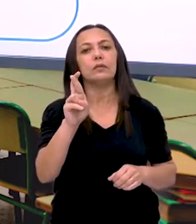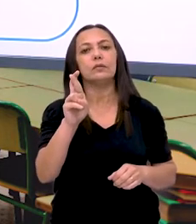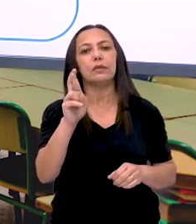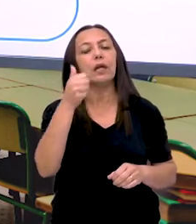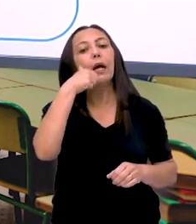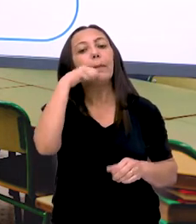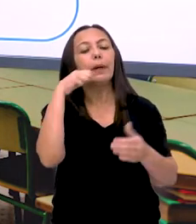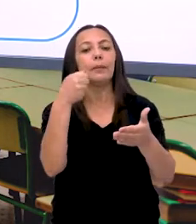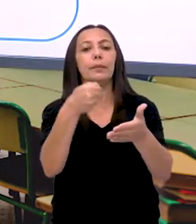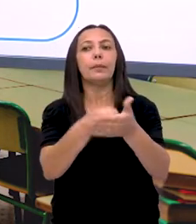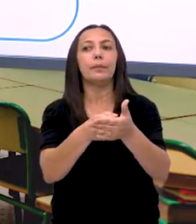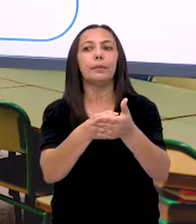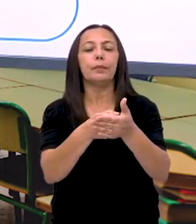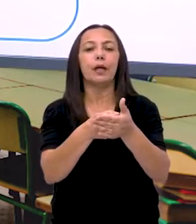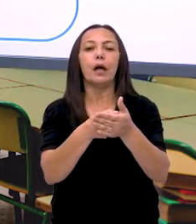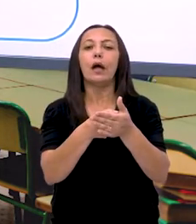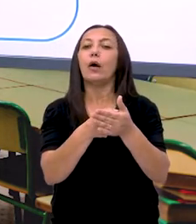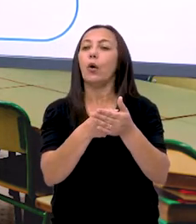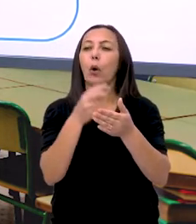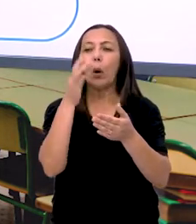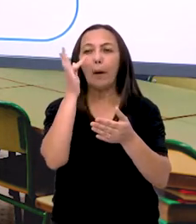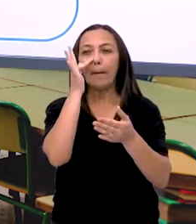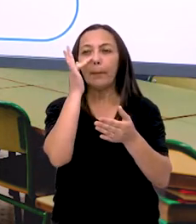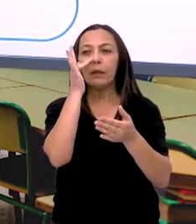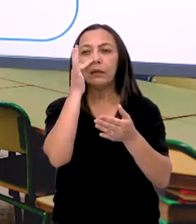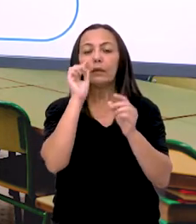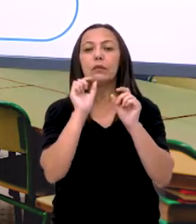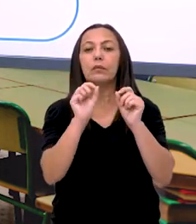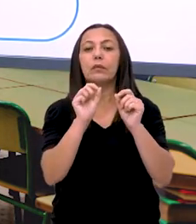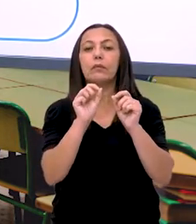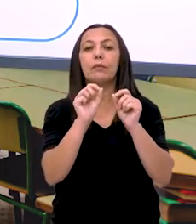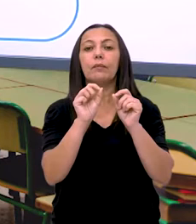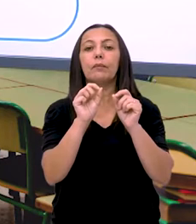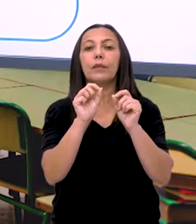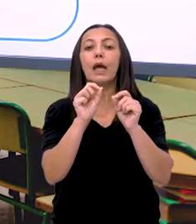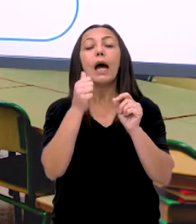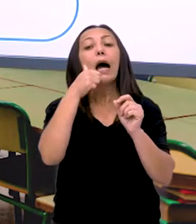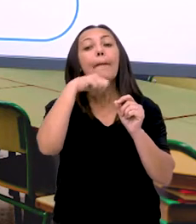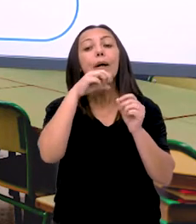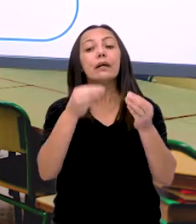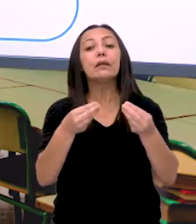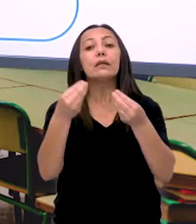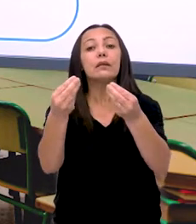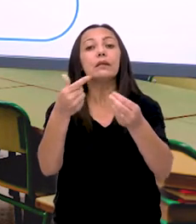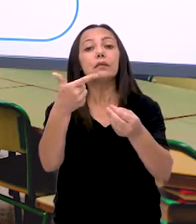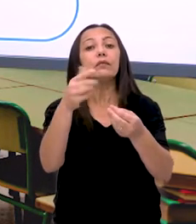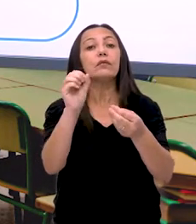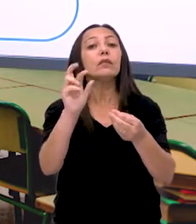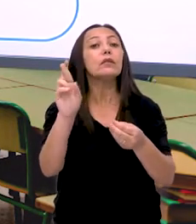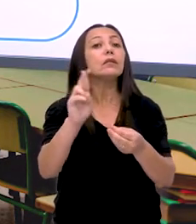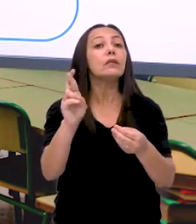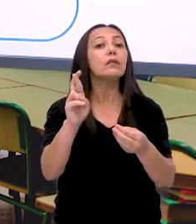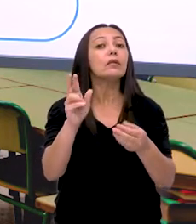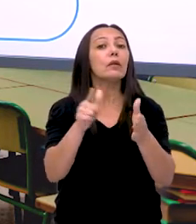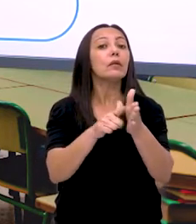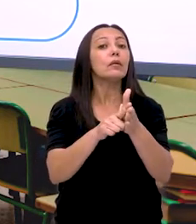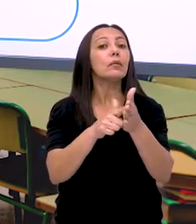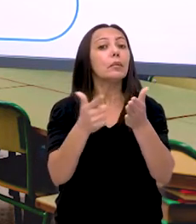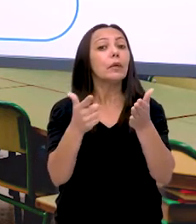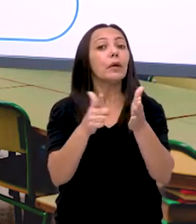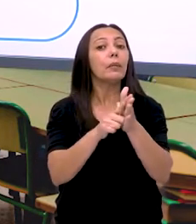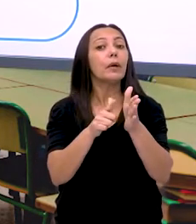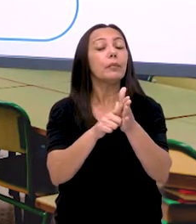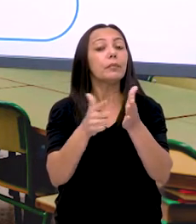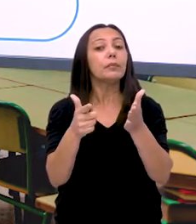valor que ela pagou. Mas olha o detalhe aqui que o Fabraninha quer. Ela pagou com a nota de 20 reais. Então